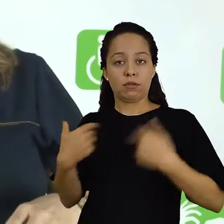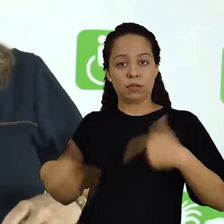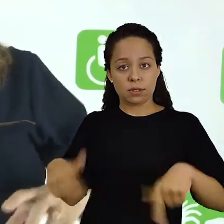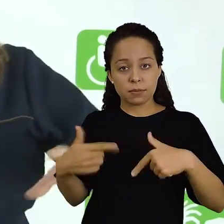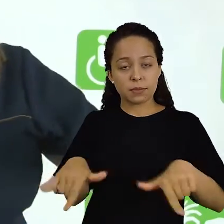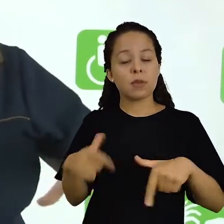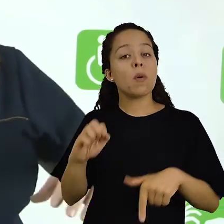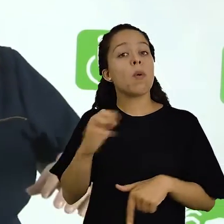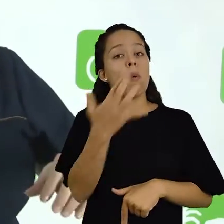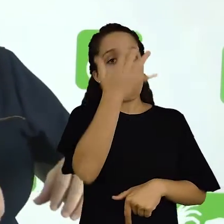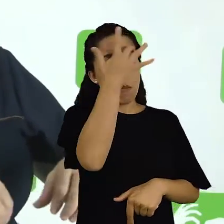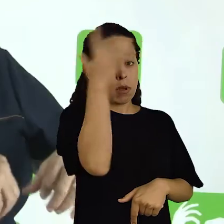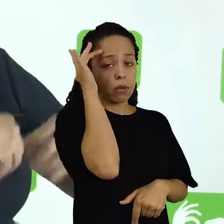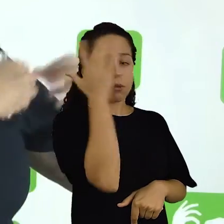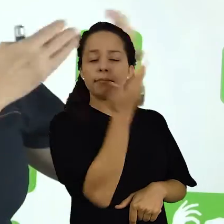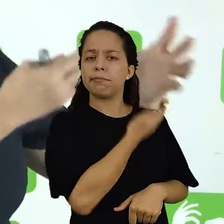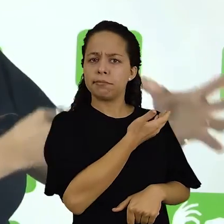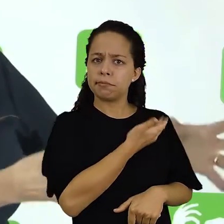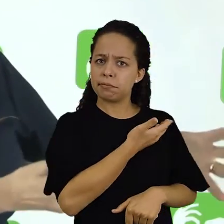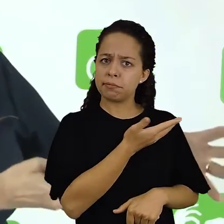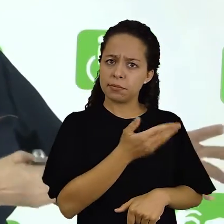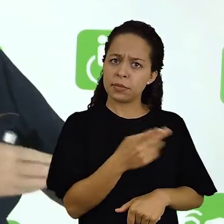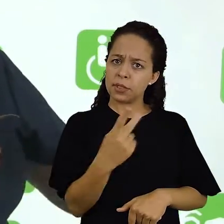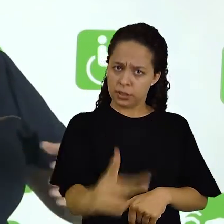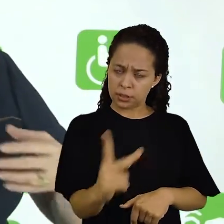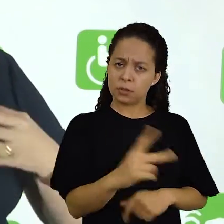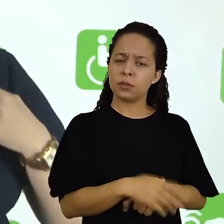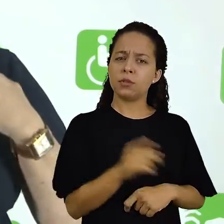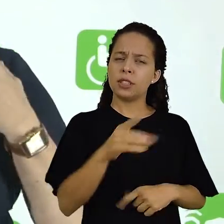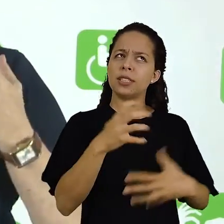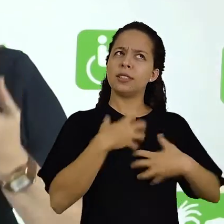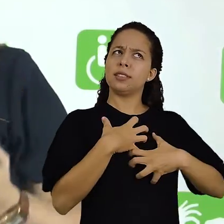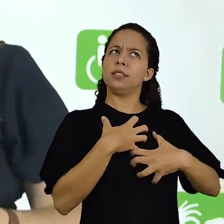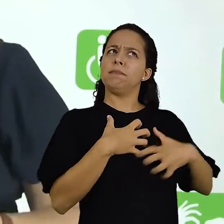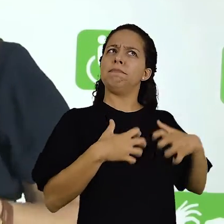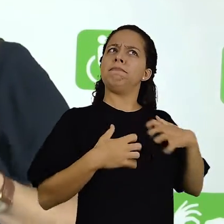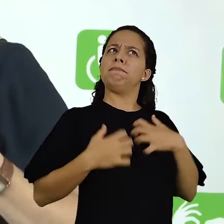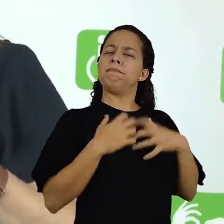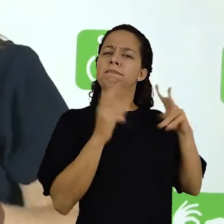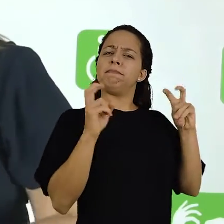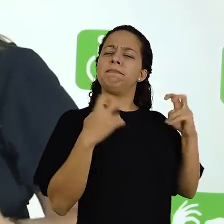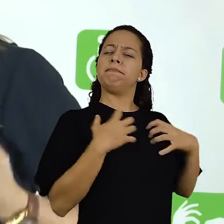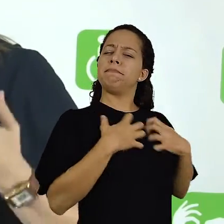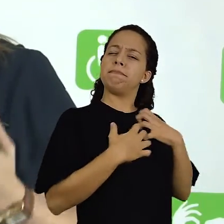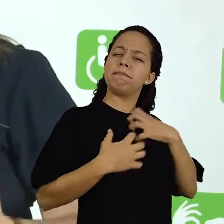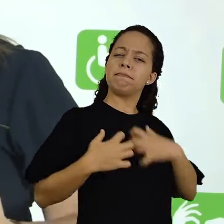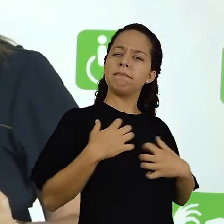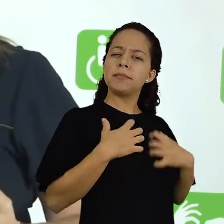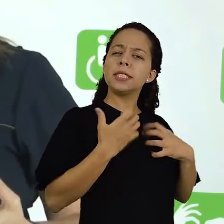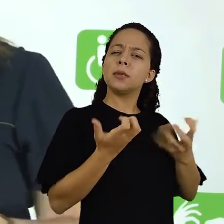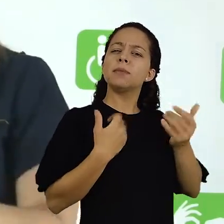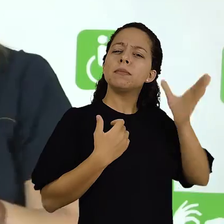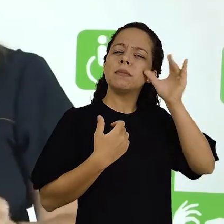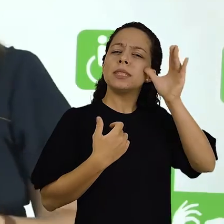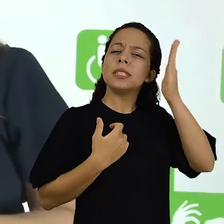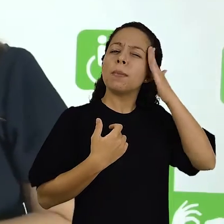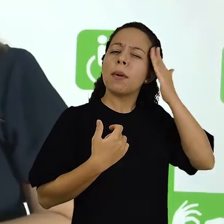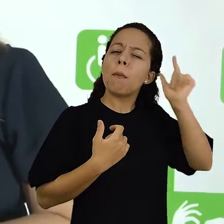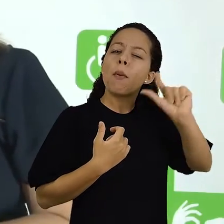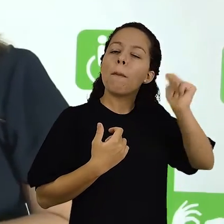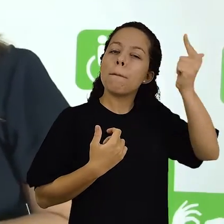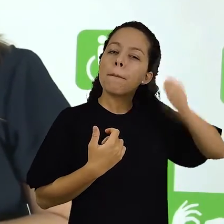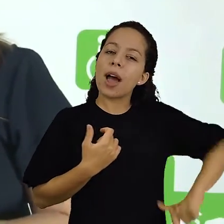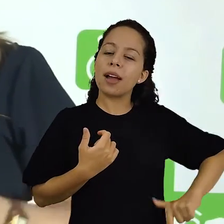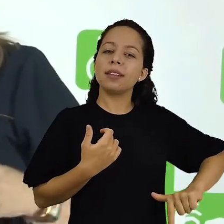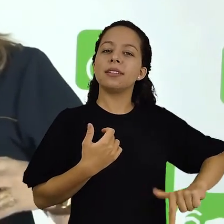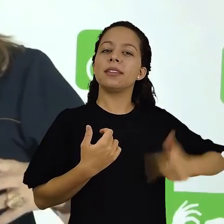com algum parceiro seu, isso te causou um desconforto sobre. Queria saber um pouco